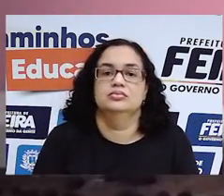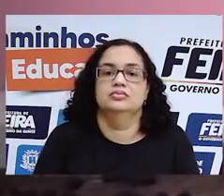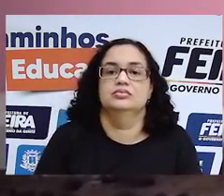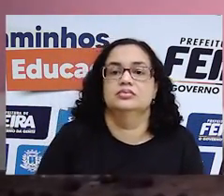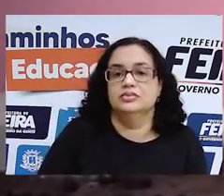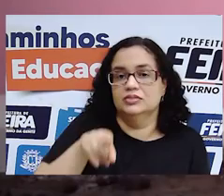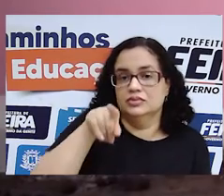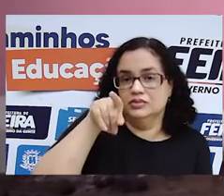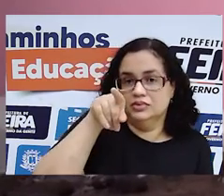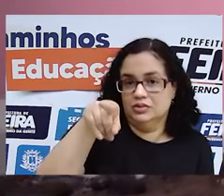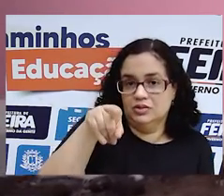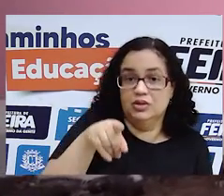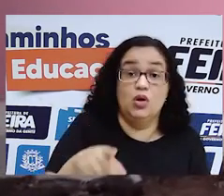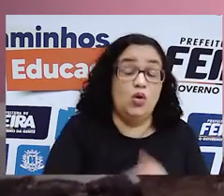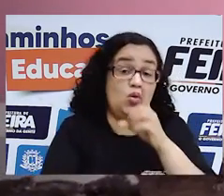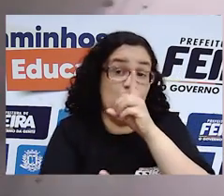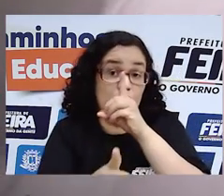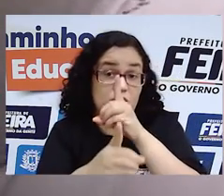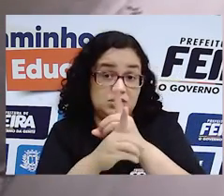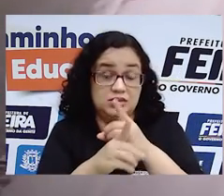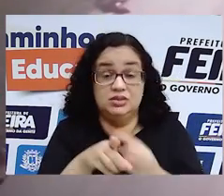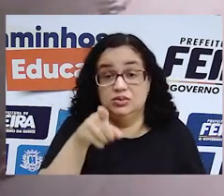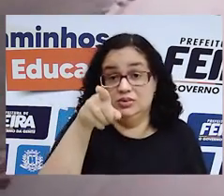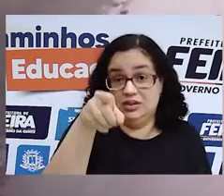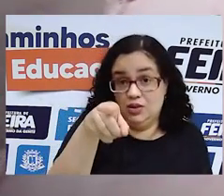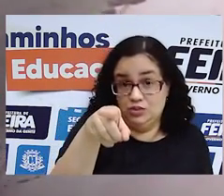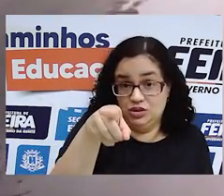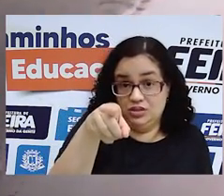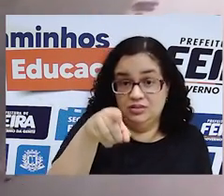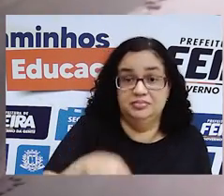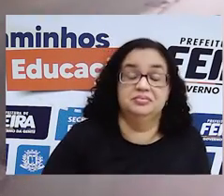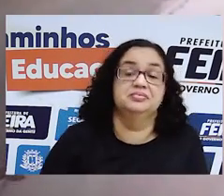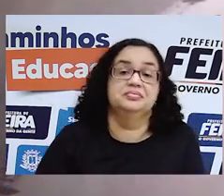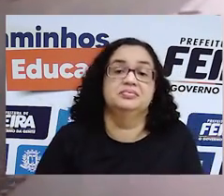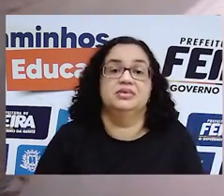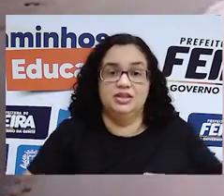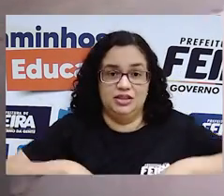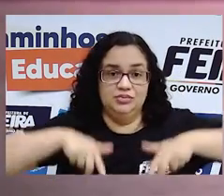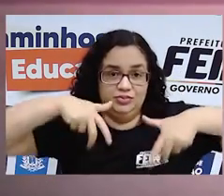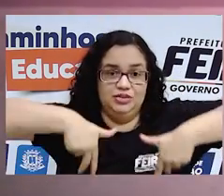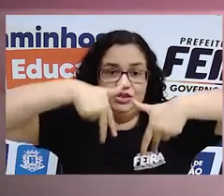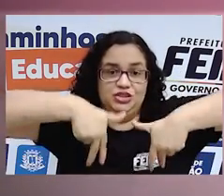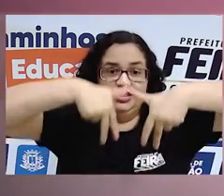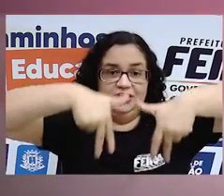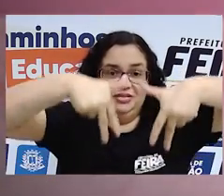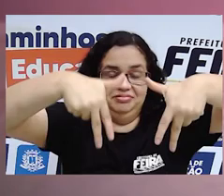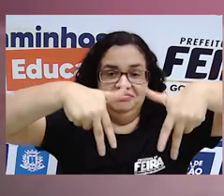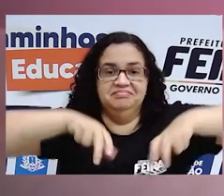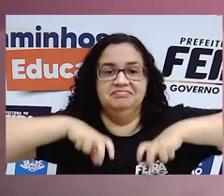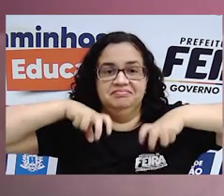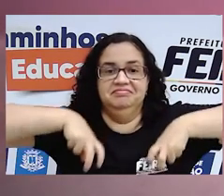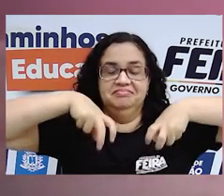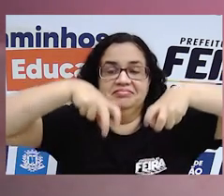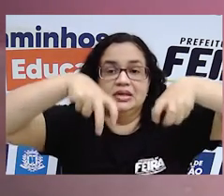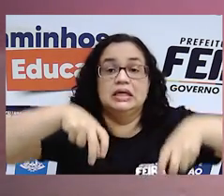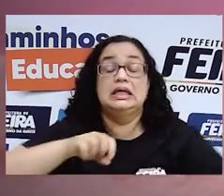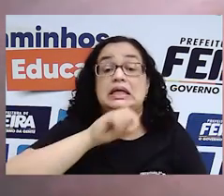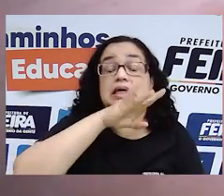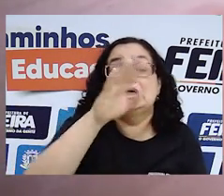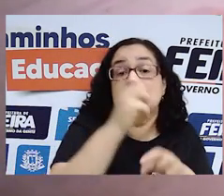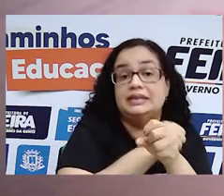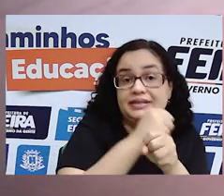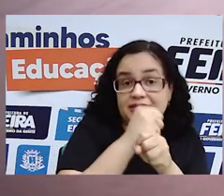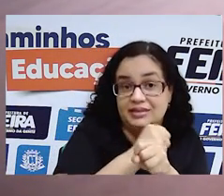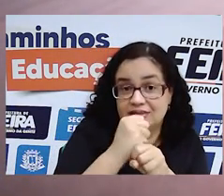Pin Lake É um lago de sal quase circular que está situado no sul de Austrália. Mede um quilômetro de comprimento e a cada ano